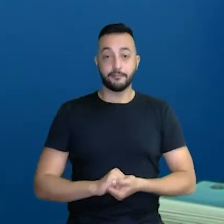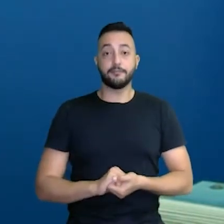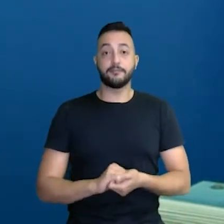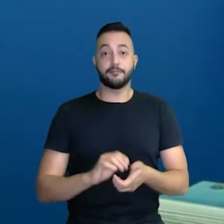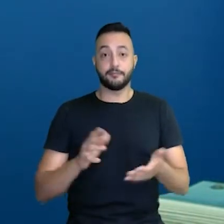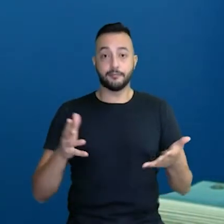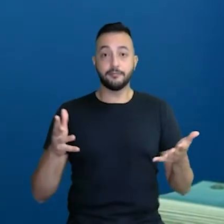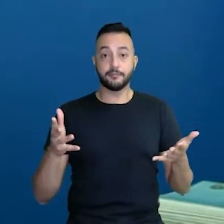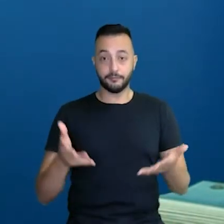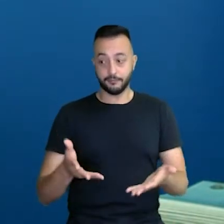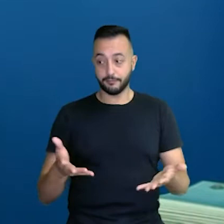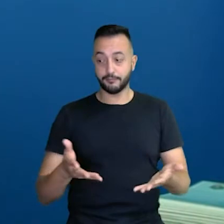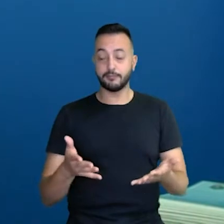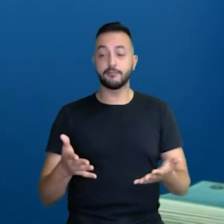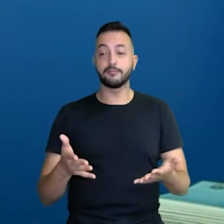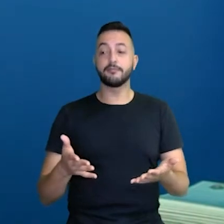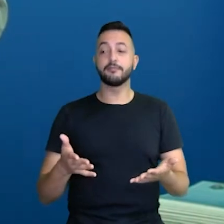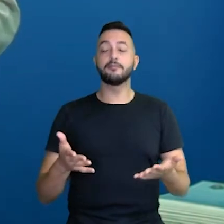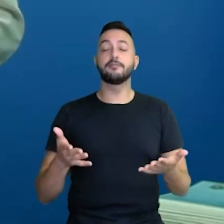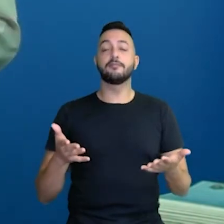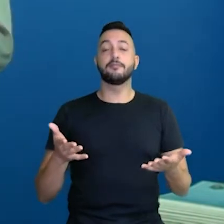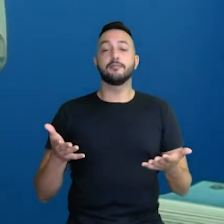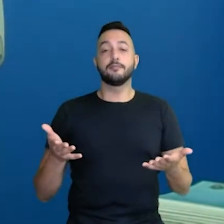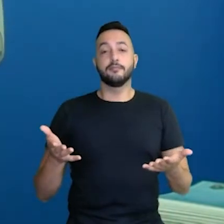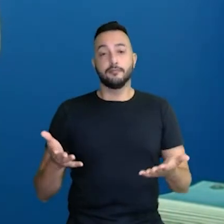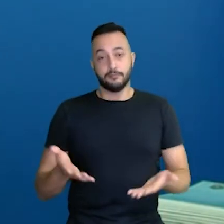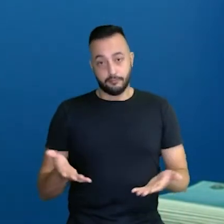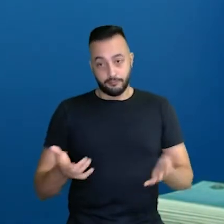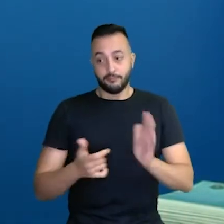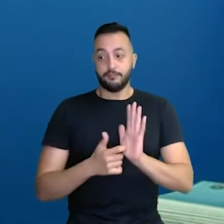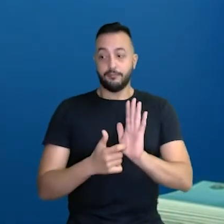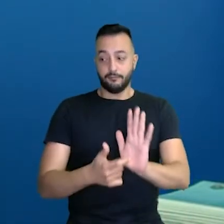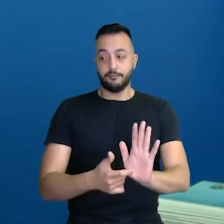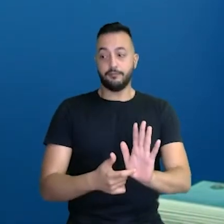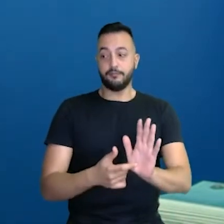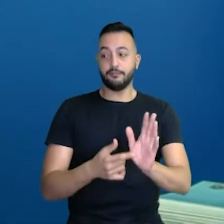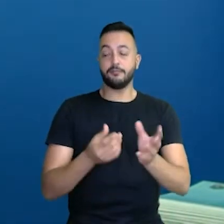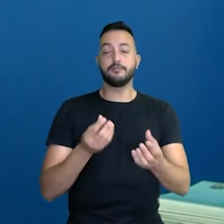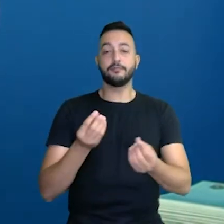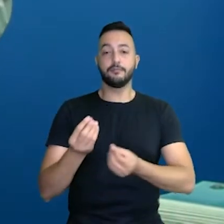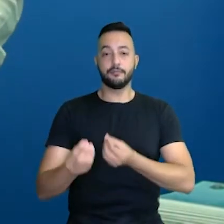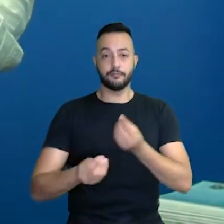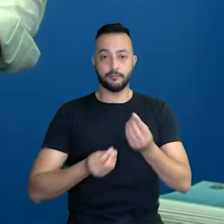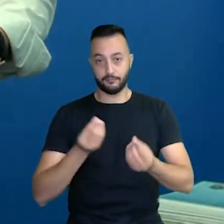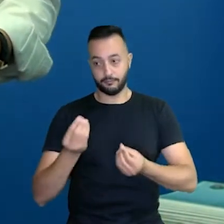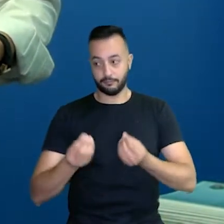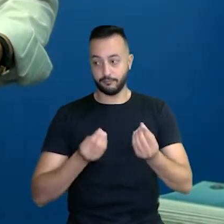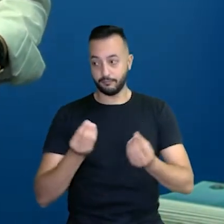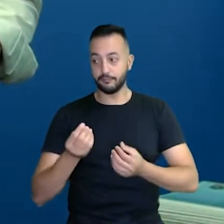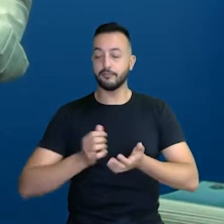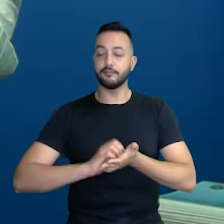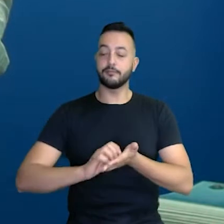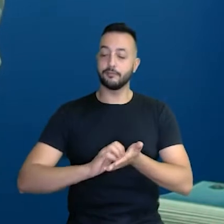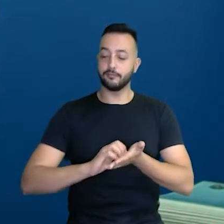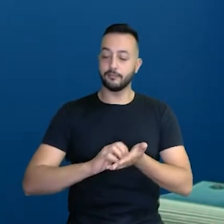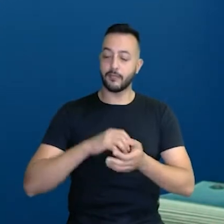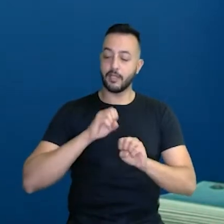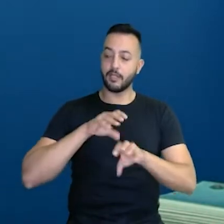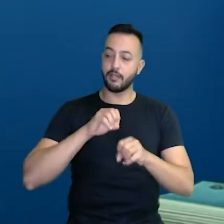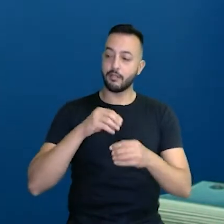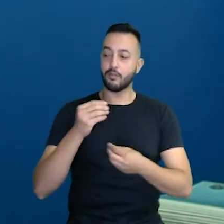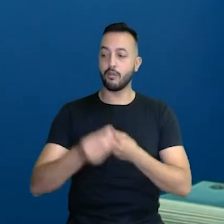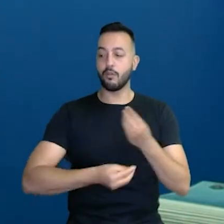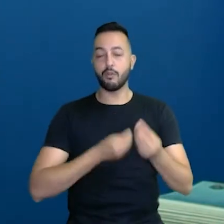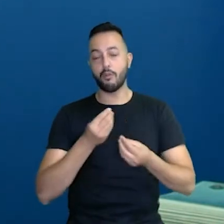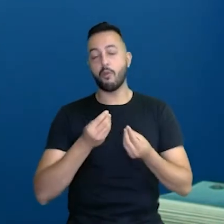Vamos fazer aqui uma uma demonstração do que é a nossa Secretaria de Educação,